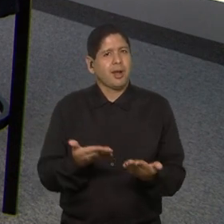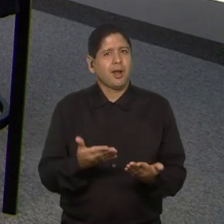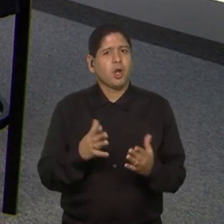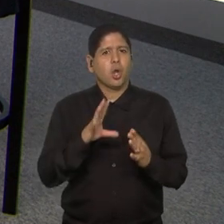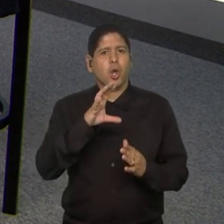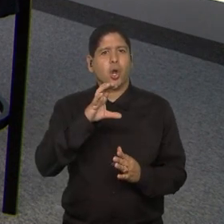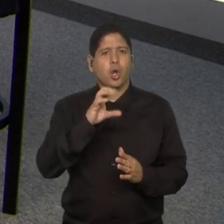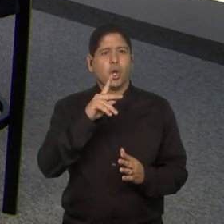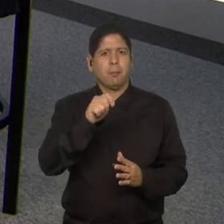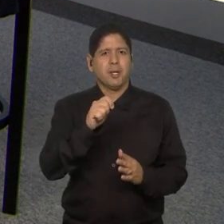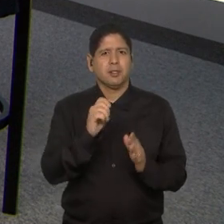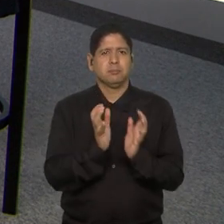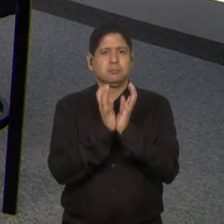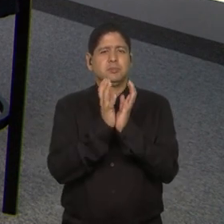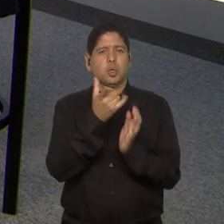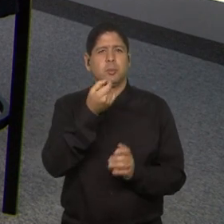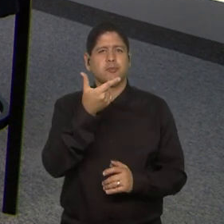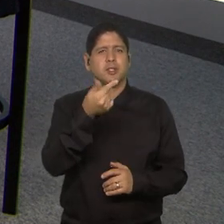Copa em 2027.